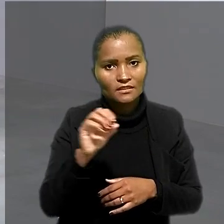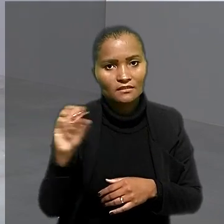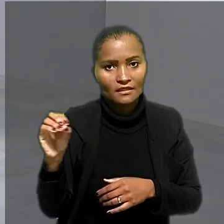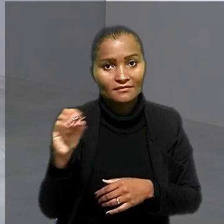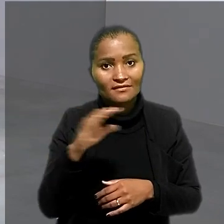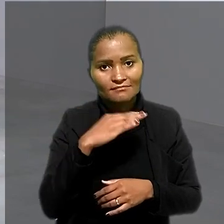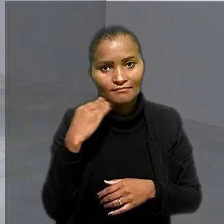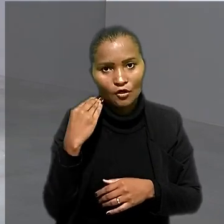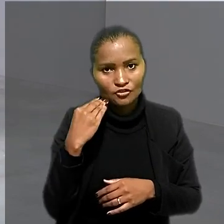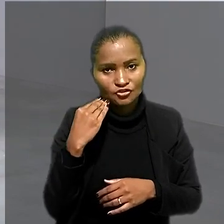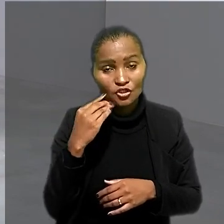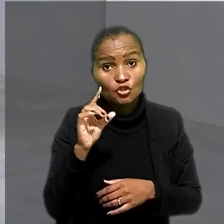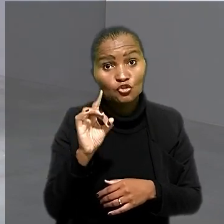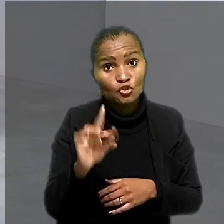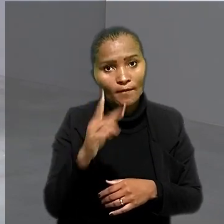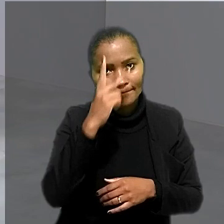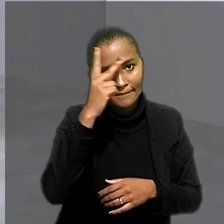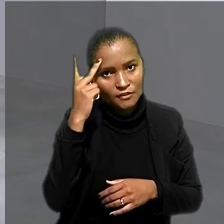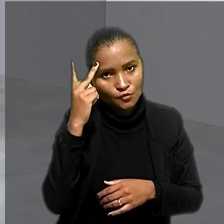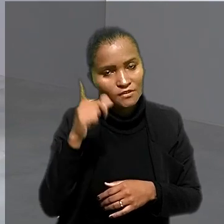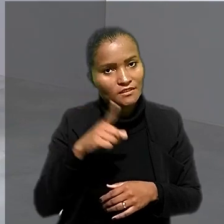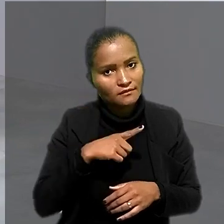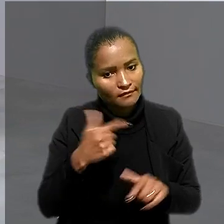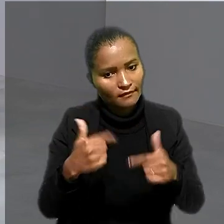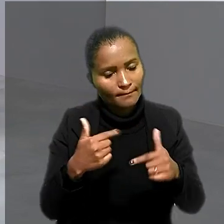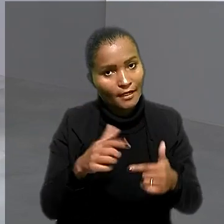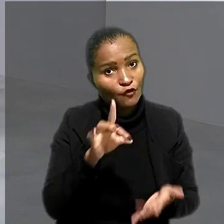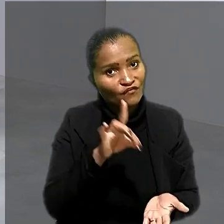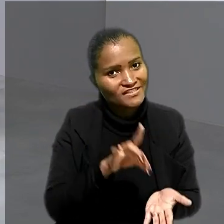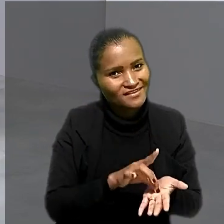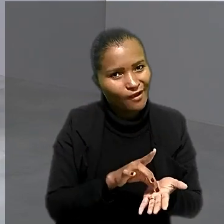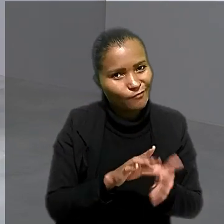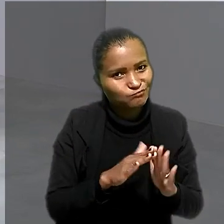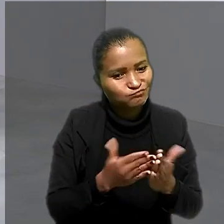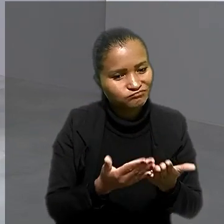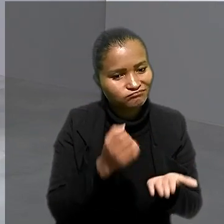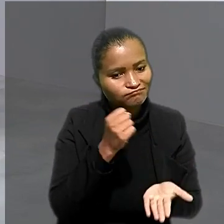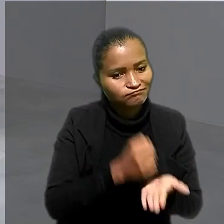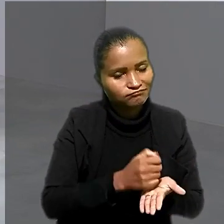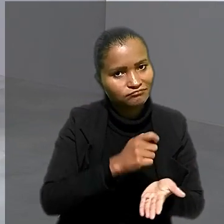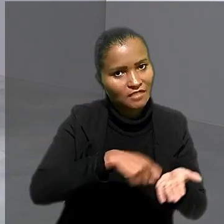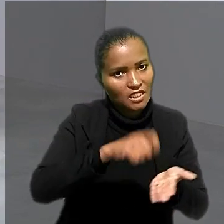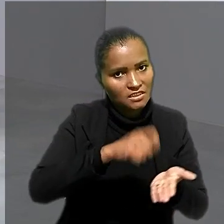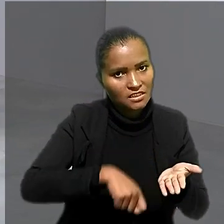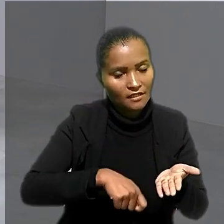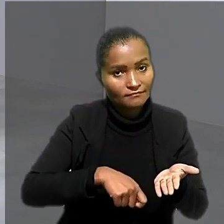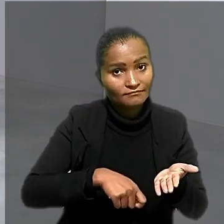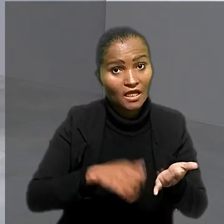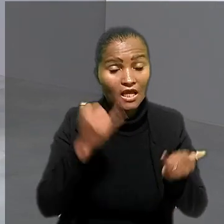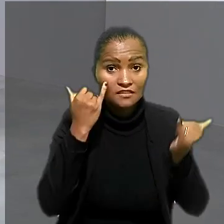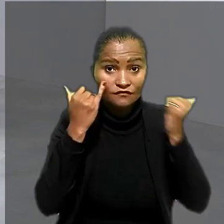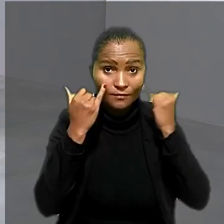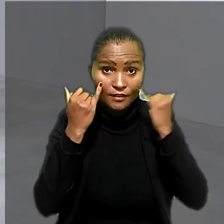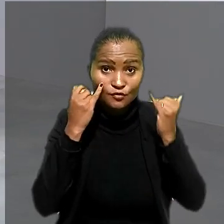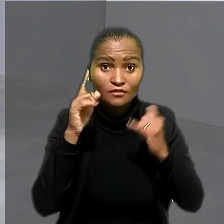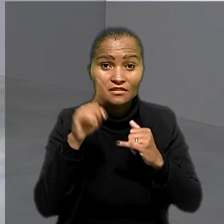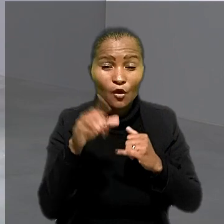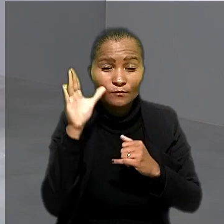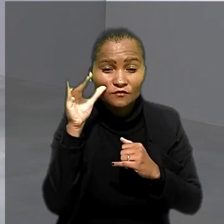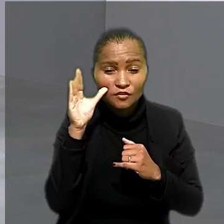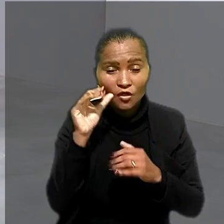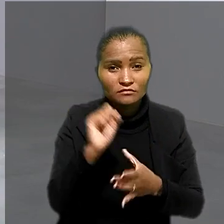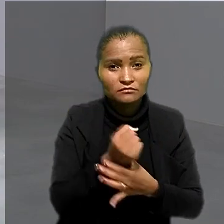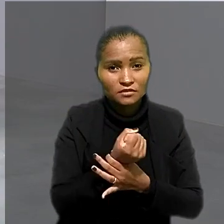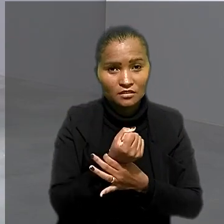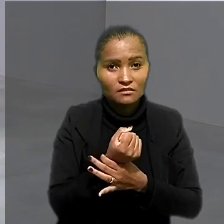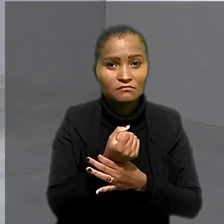mortes. Isso só entre pessoas com empregos formais, ou seja, com carteira assinada. Os dados são do Observatório